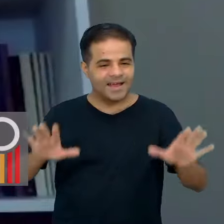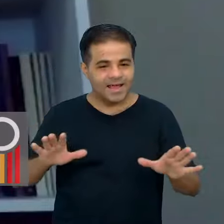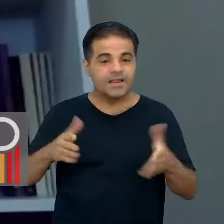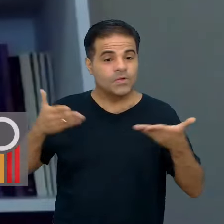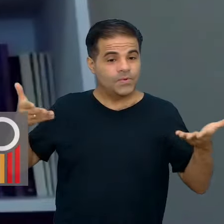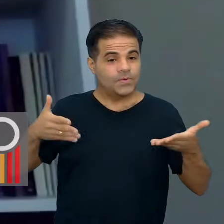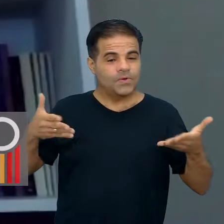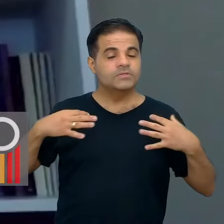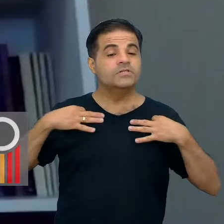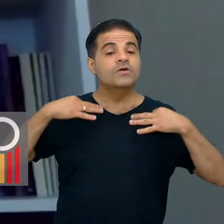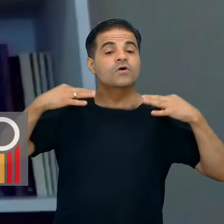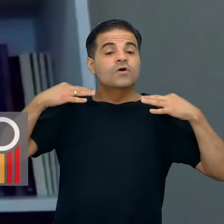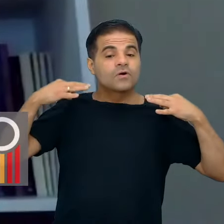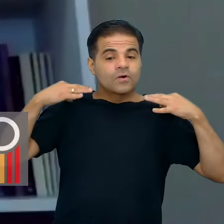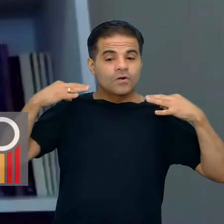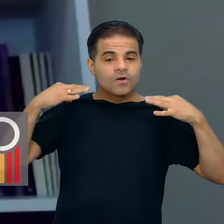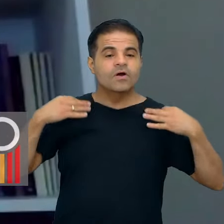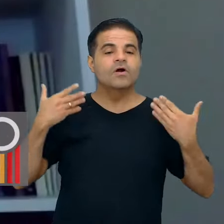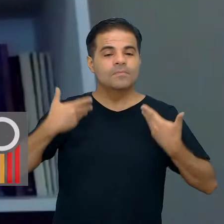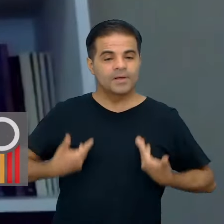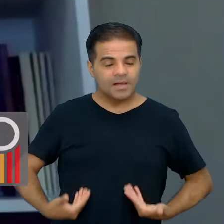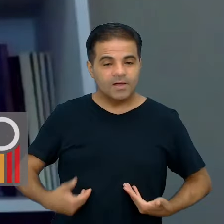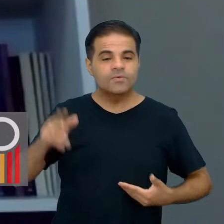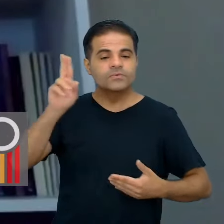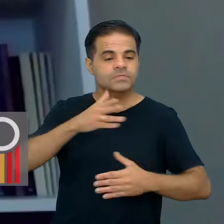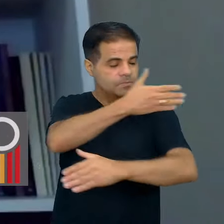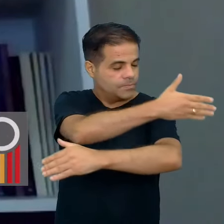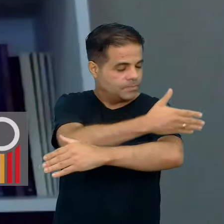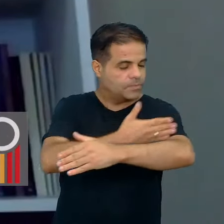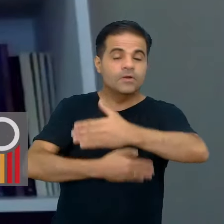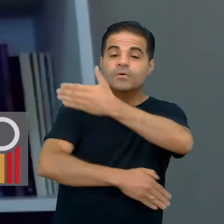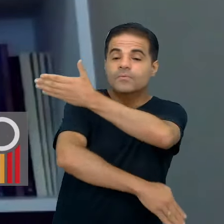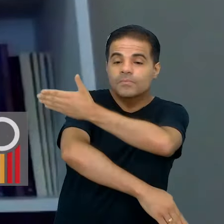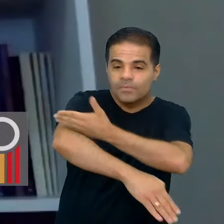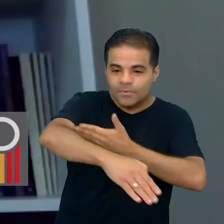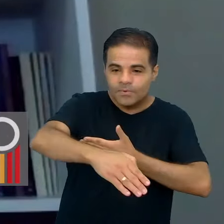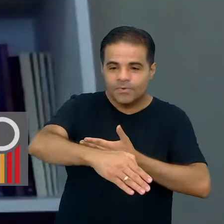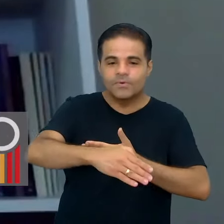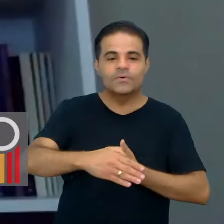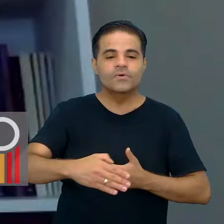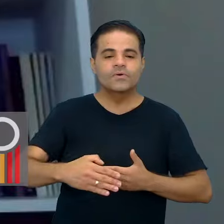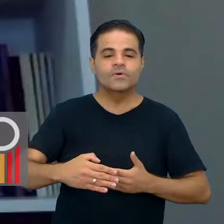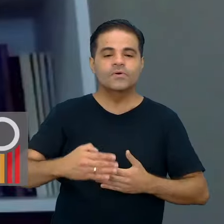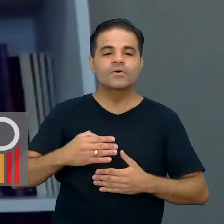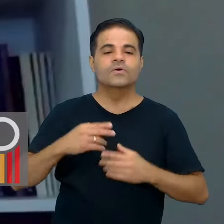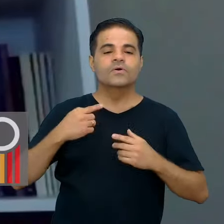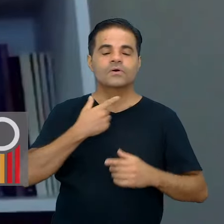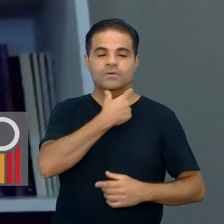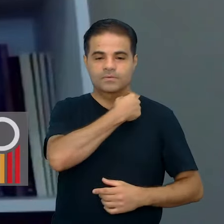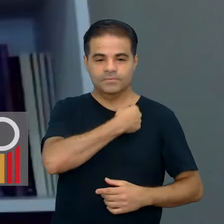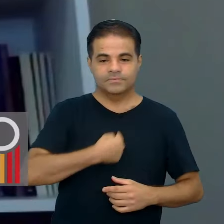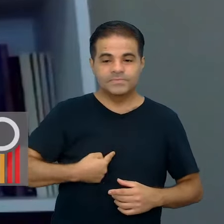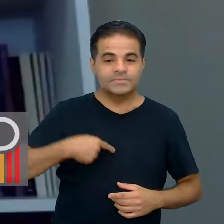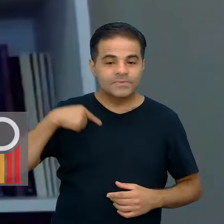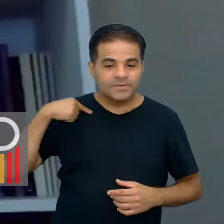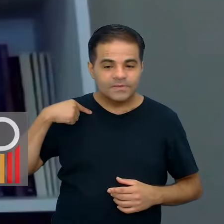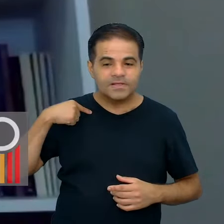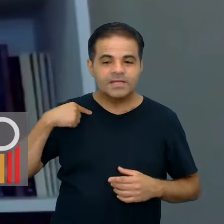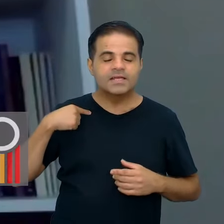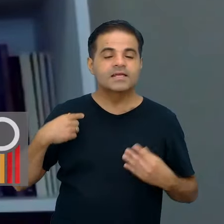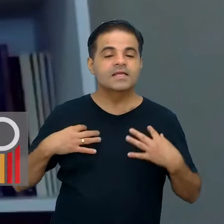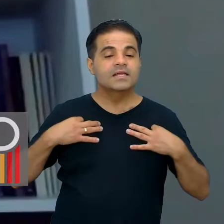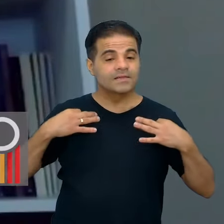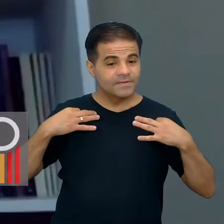estou hoje vestindo uma camisa de mangas curtas com um decote em V e o fundo dela é